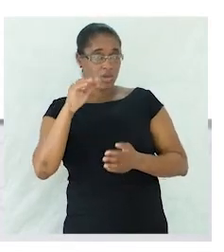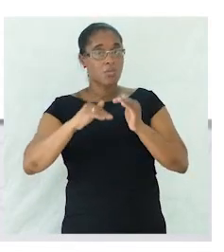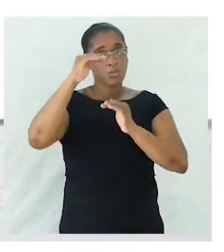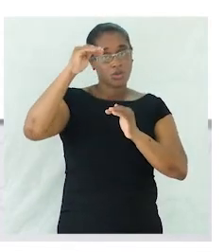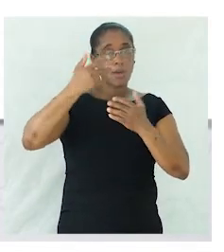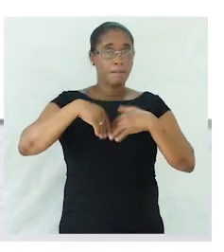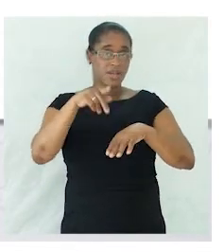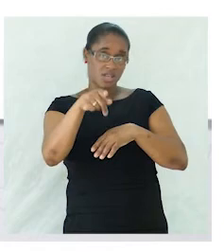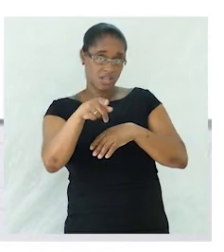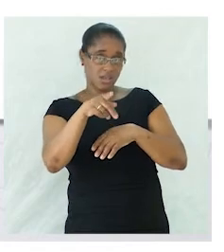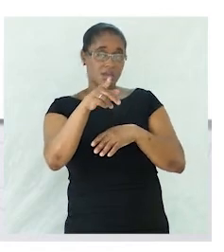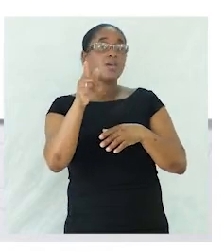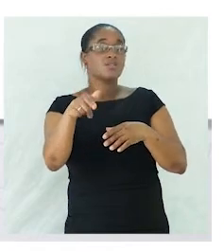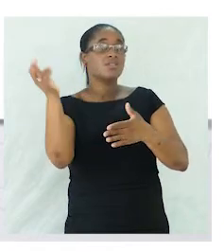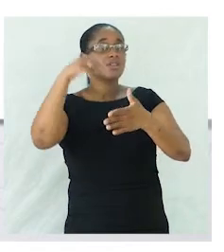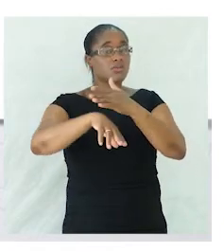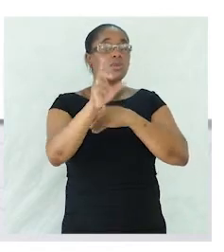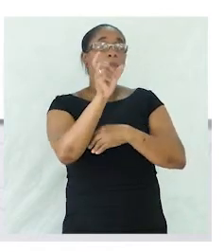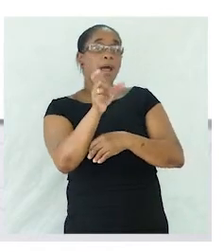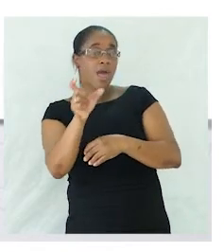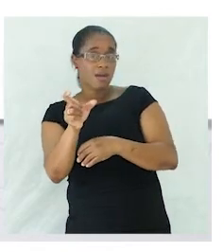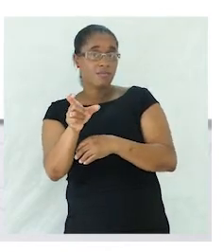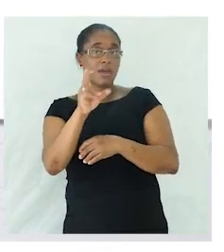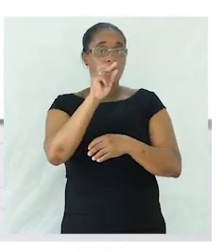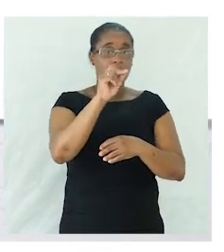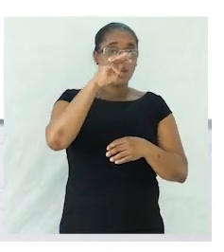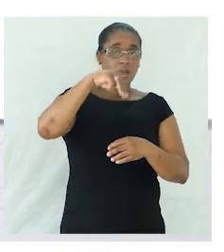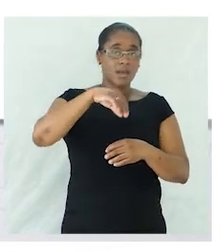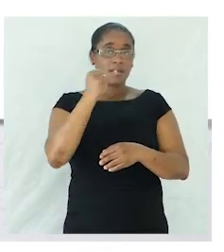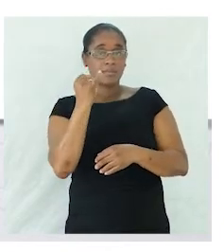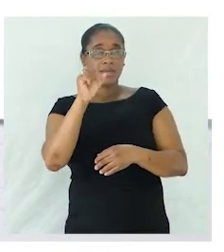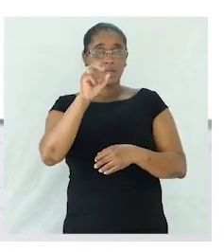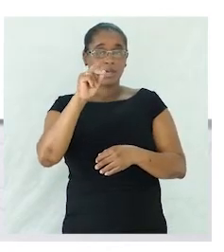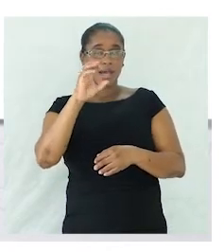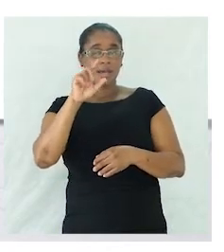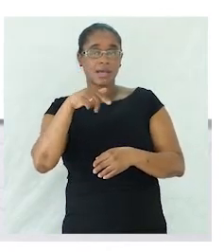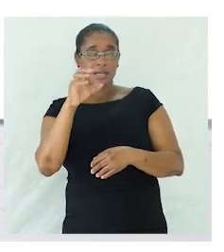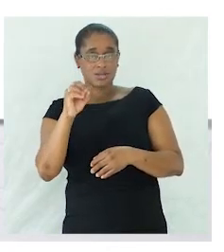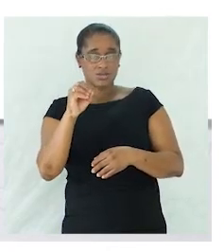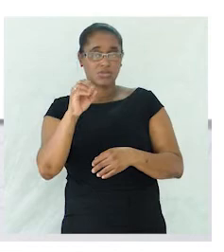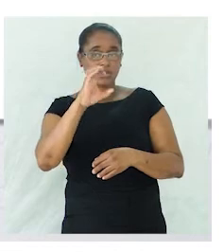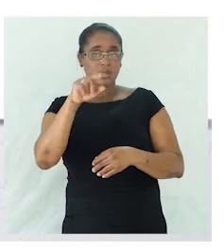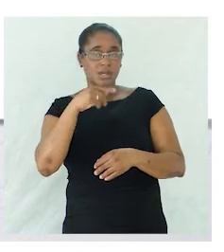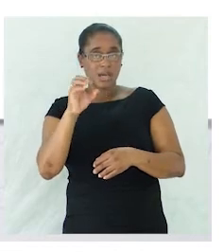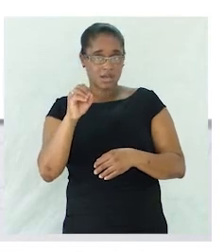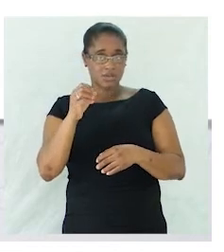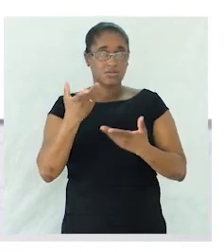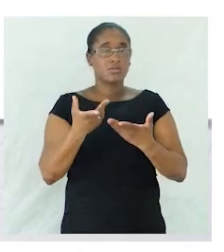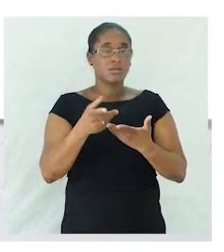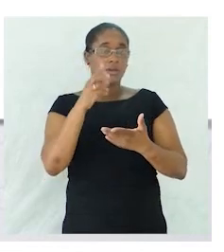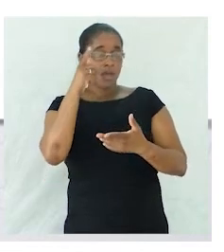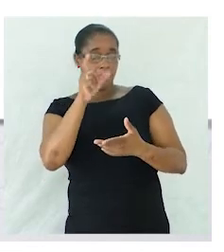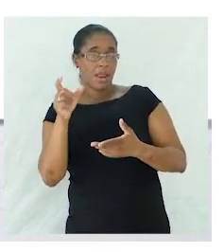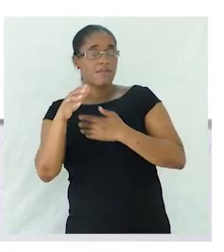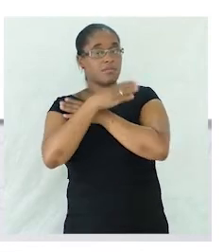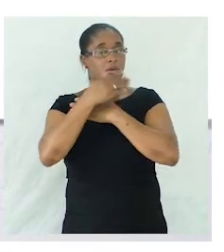parte da palavra amigaço por exemplo percebemos que vem da palavra amigo mas cansaço é cansaço não vem